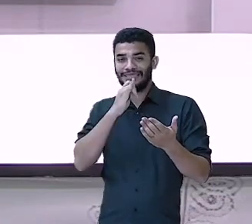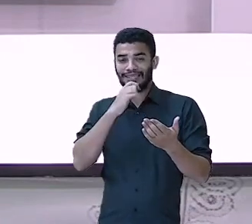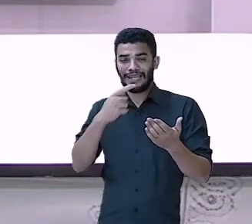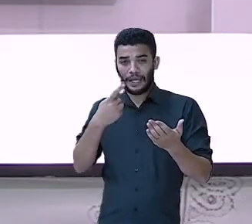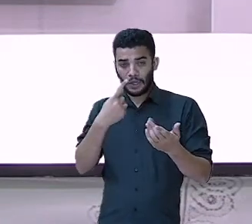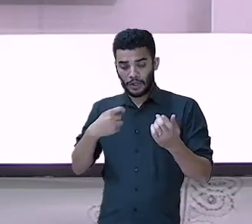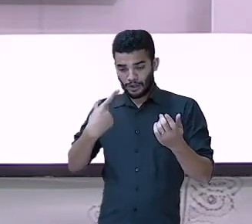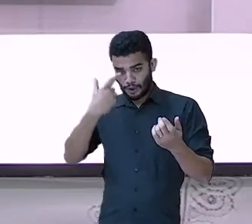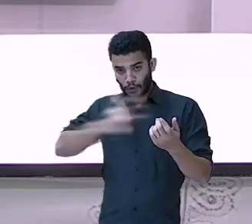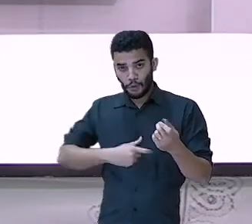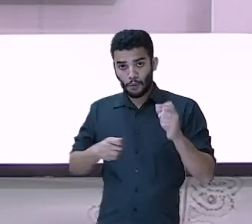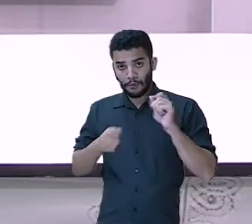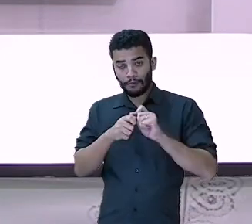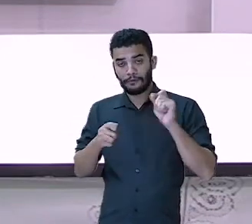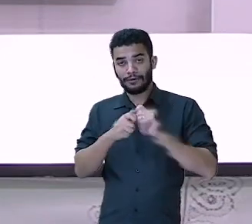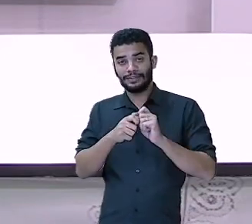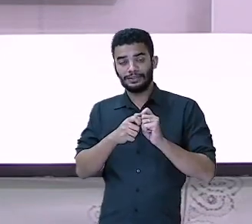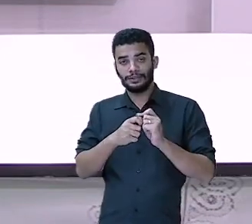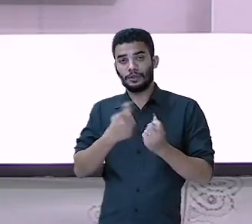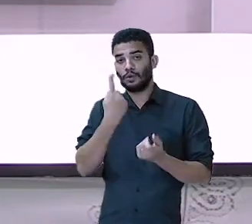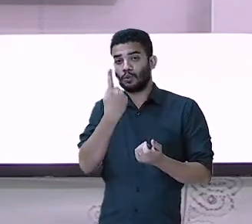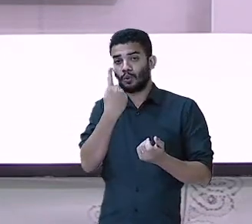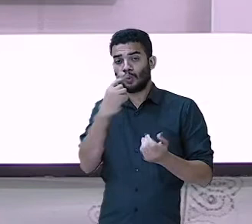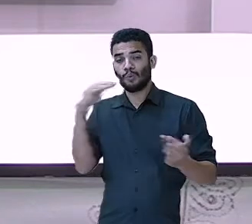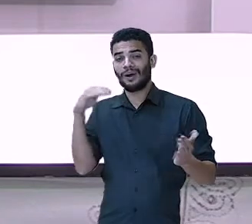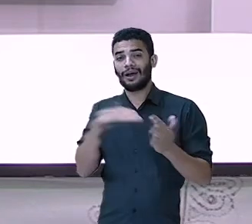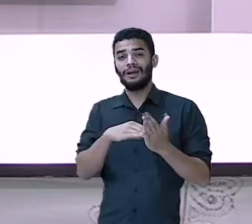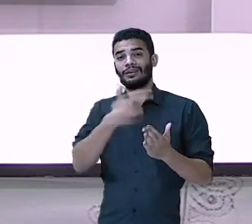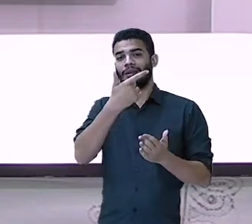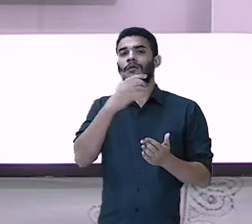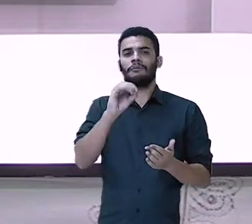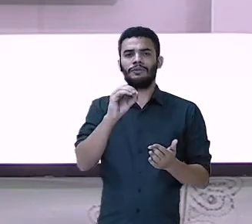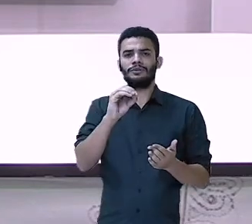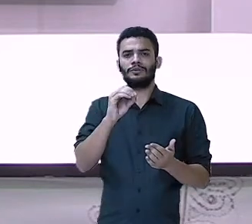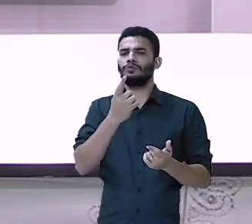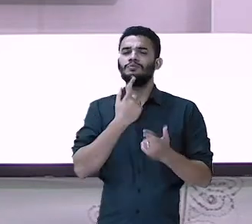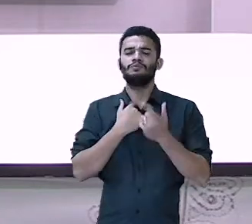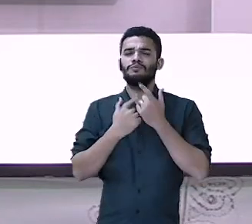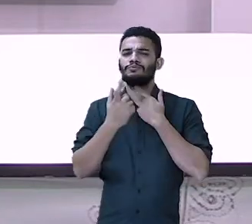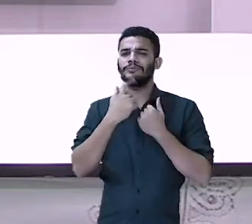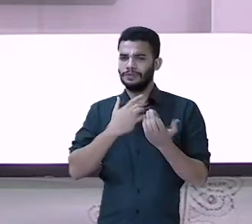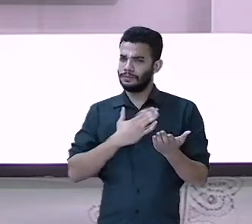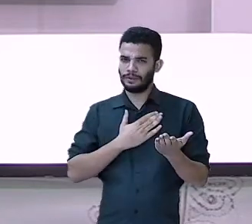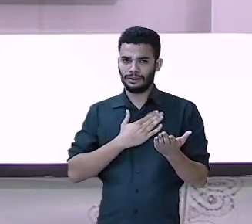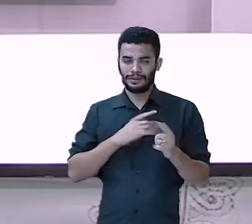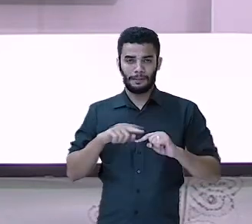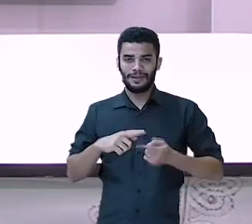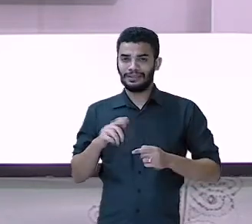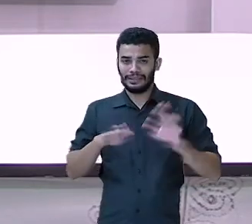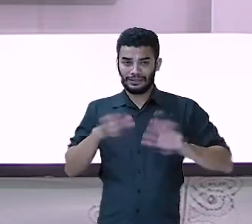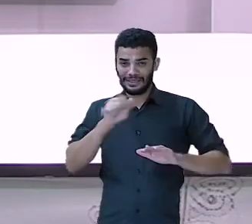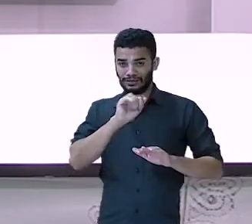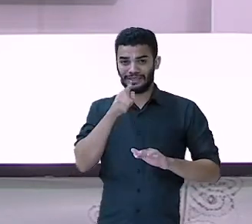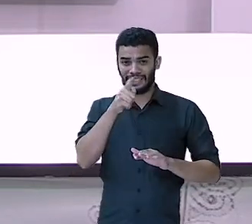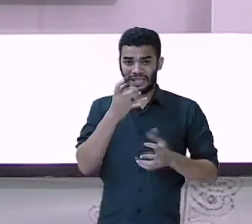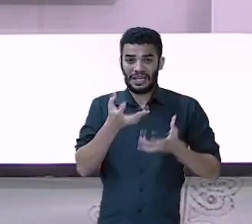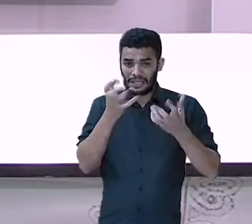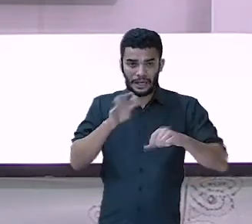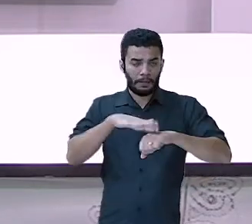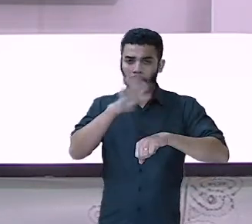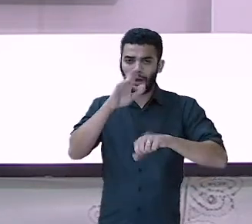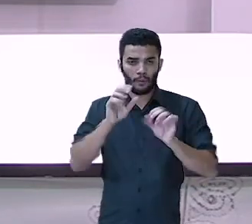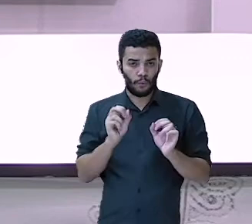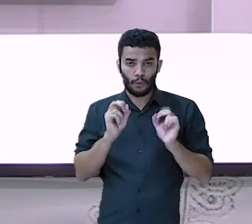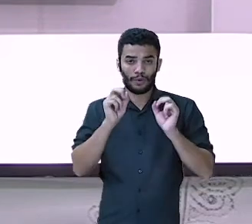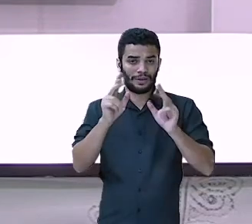Mas aí, depende da quantidade que você quiser. Pode fazer mais ou pode fazer menos. Não tem problema.